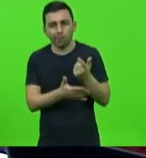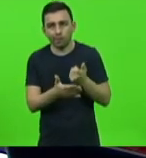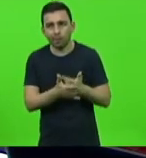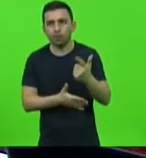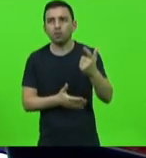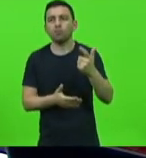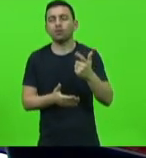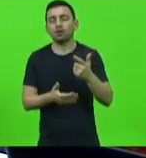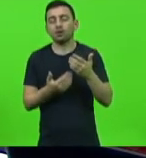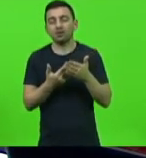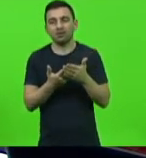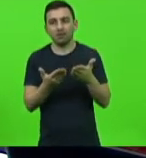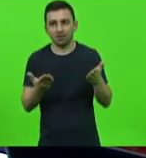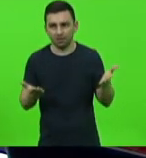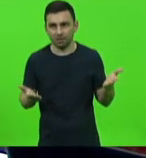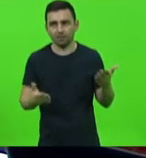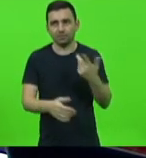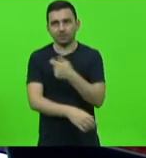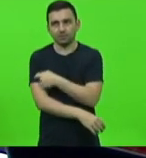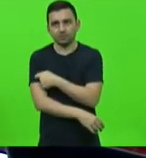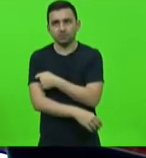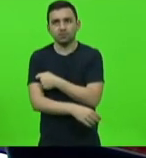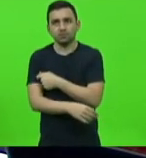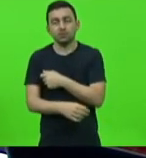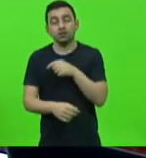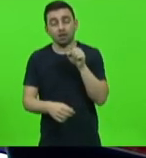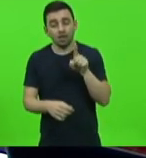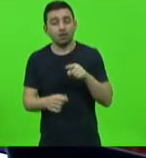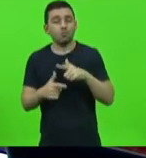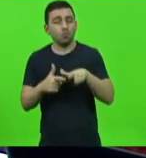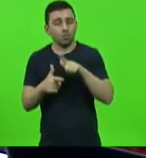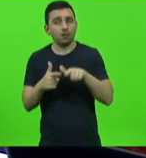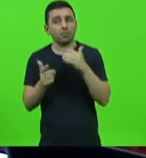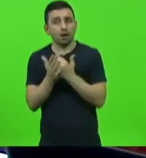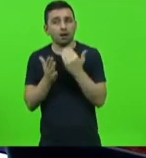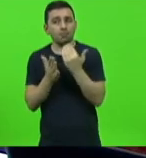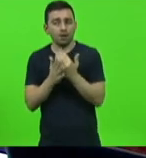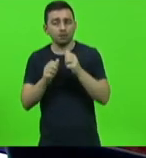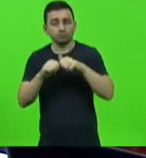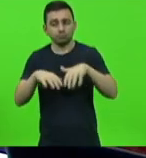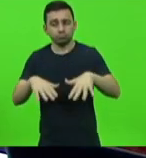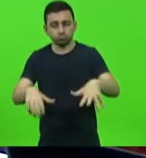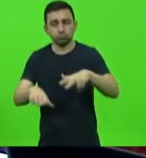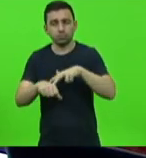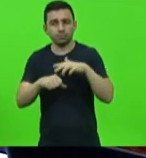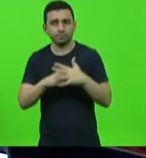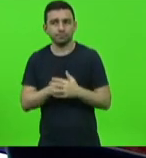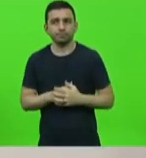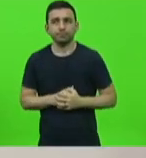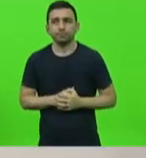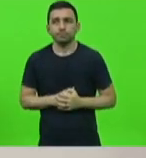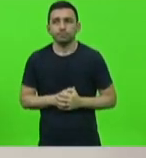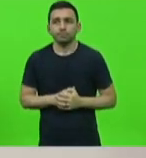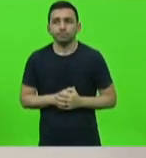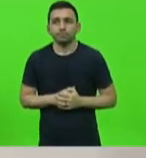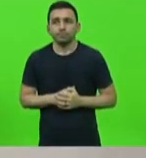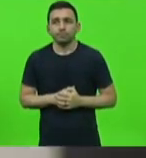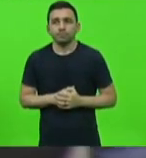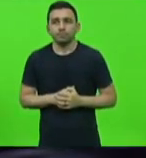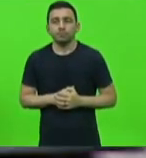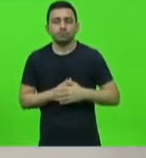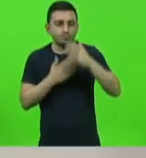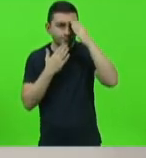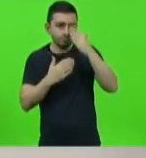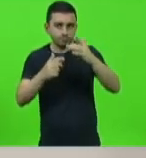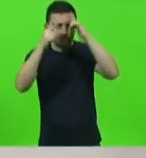que certamente foi responsável pelo agravamento da pandemia no país obrigado senhor presidente obrigado deputado Neudice